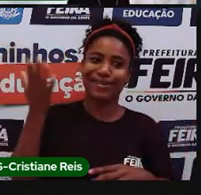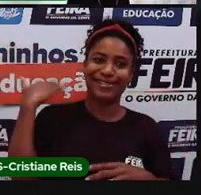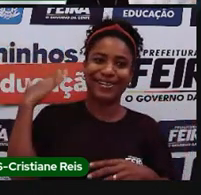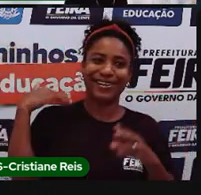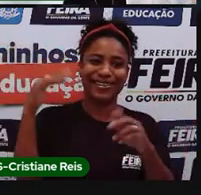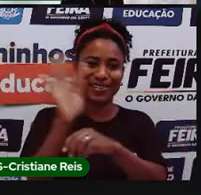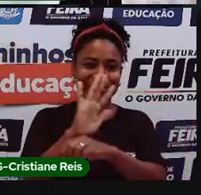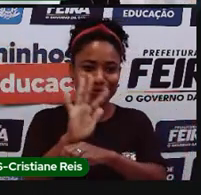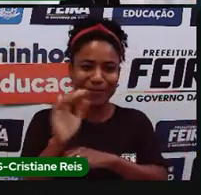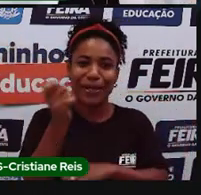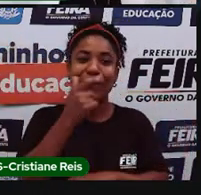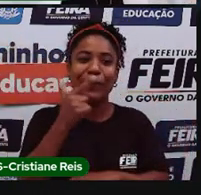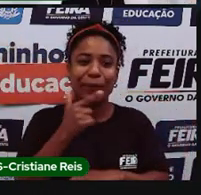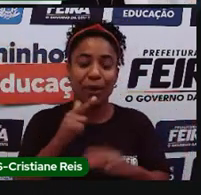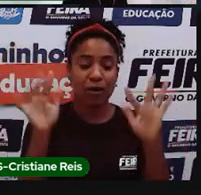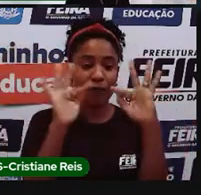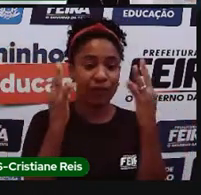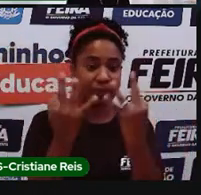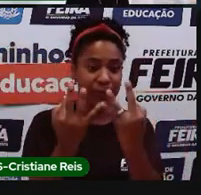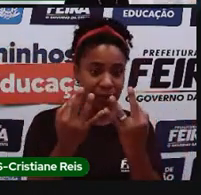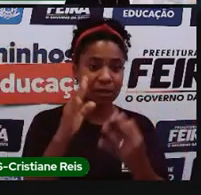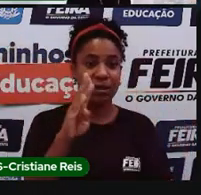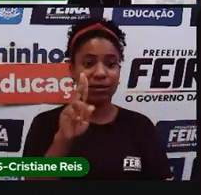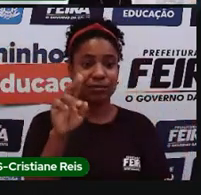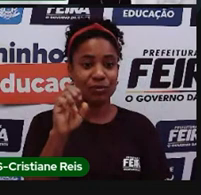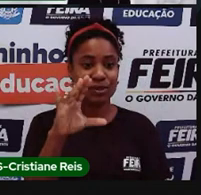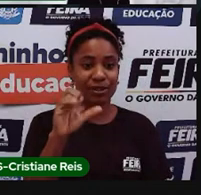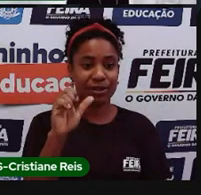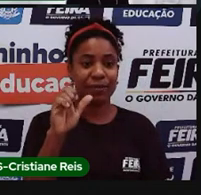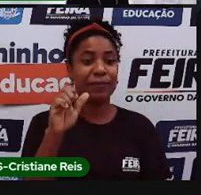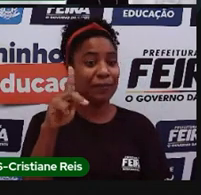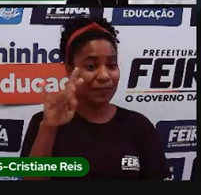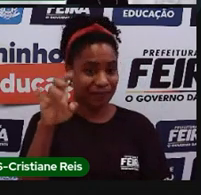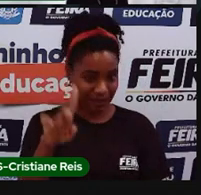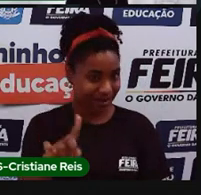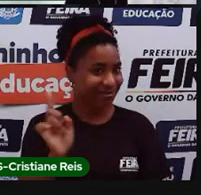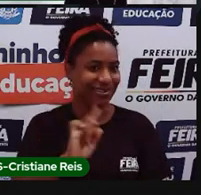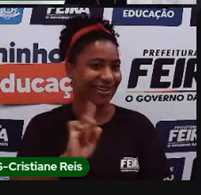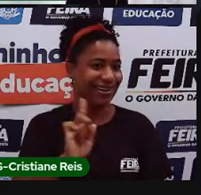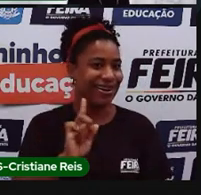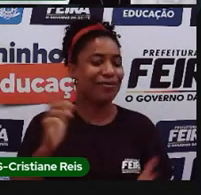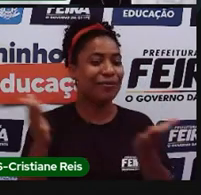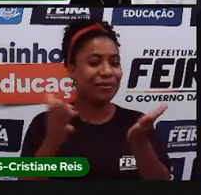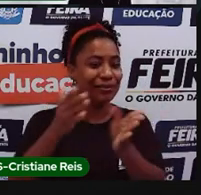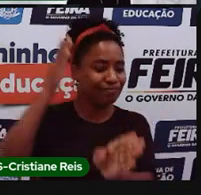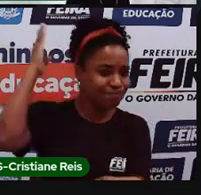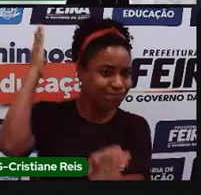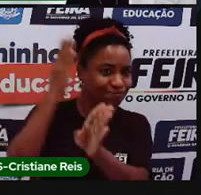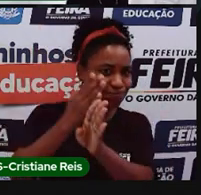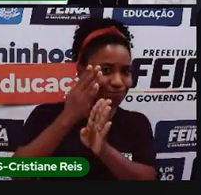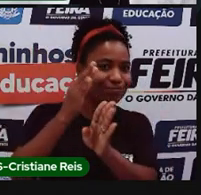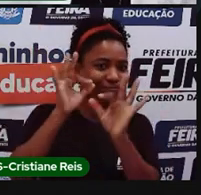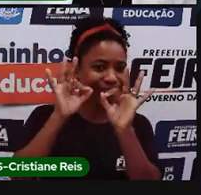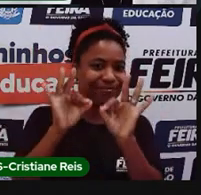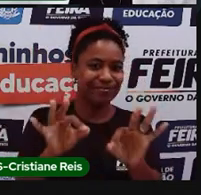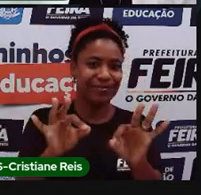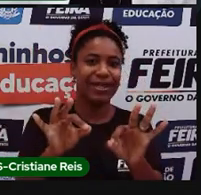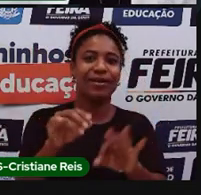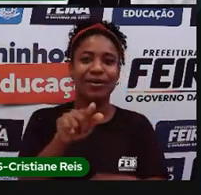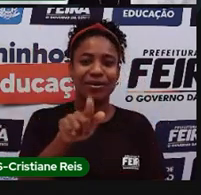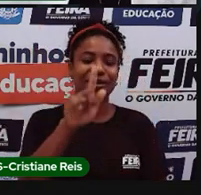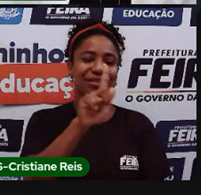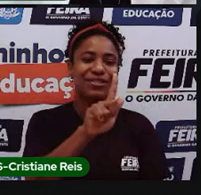você abrir um buraco no quintal, e sai lá, hoje tem esse desenvolvimento tecnológico que a gente chama de Global Position System,